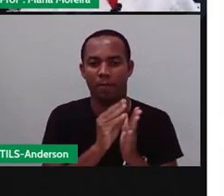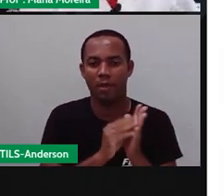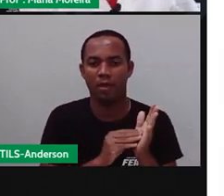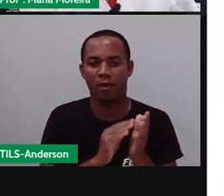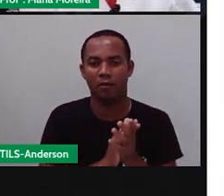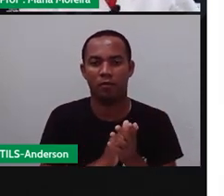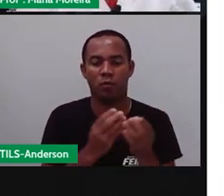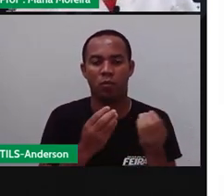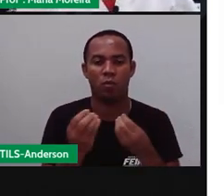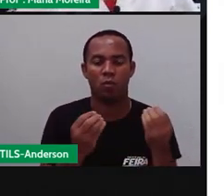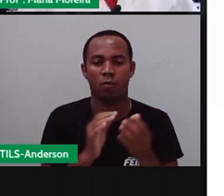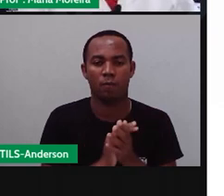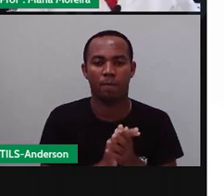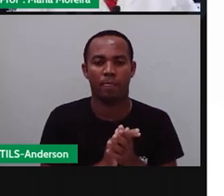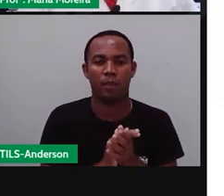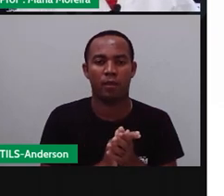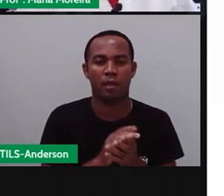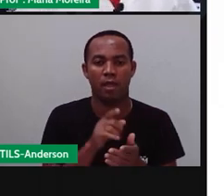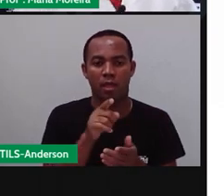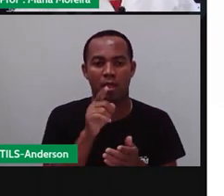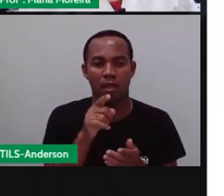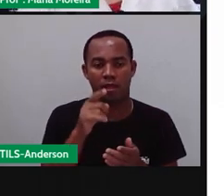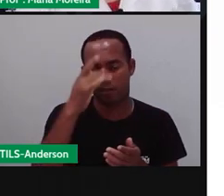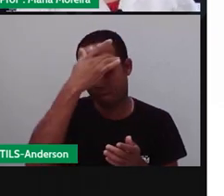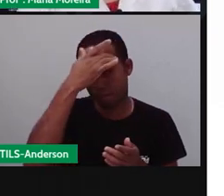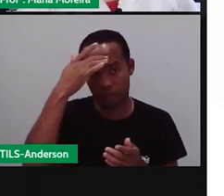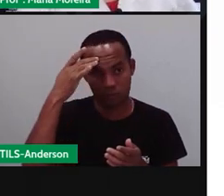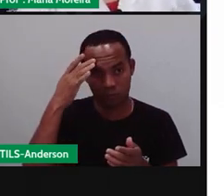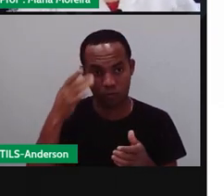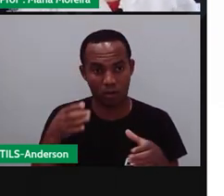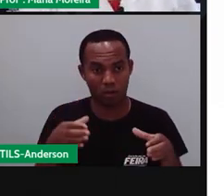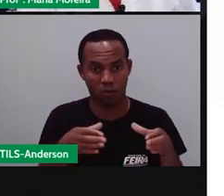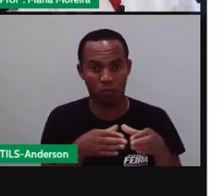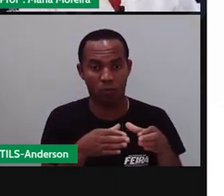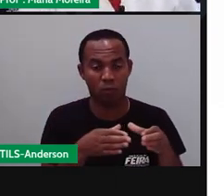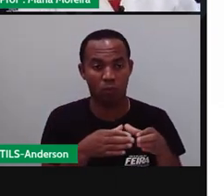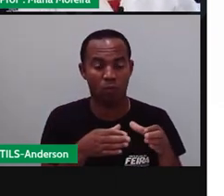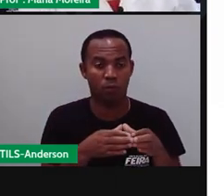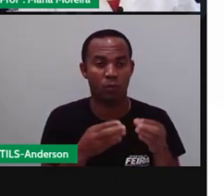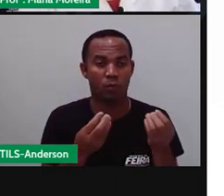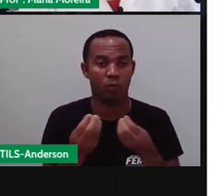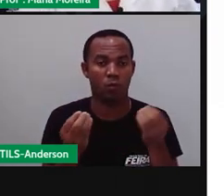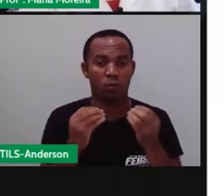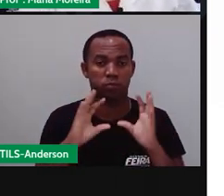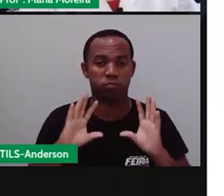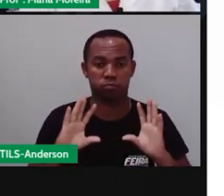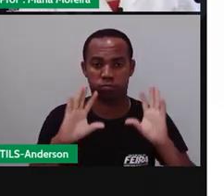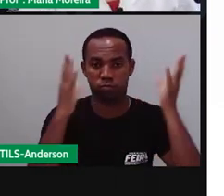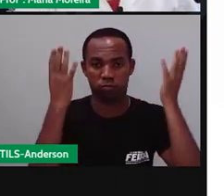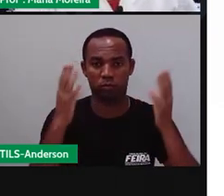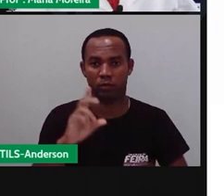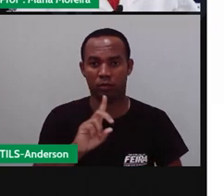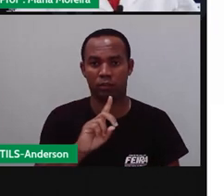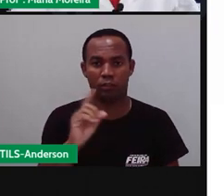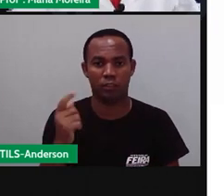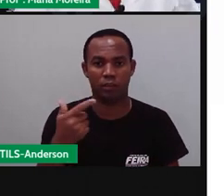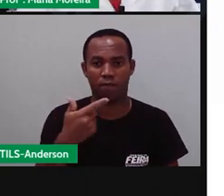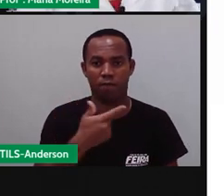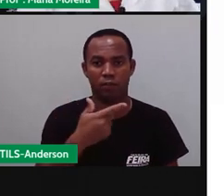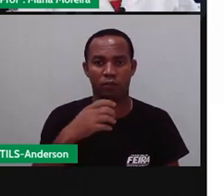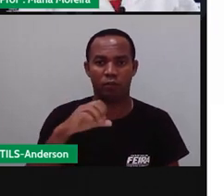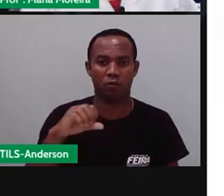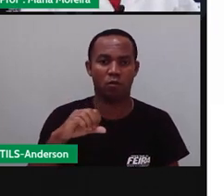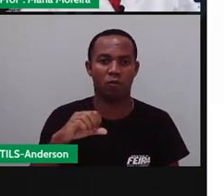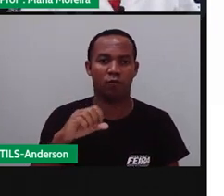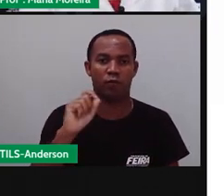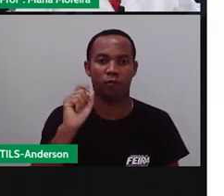comemorar, os sulistas, ou seja, as pessoas da região sul, celebram no dia 29 de junho também o